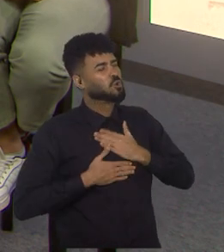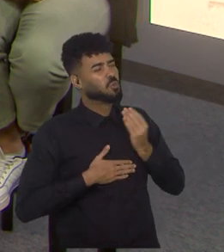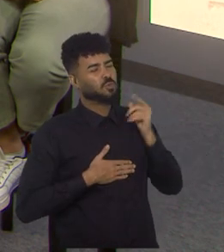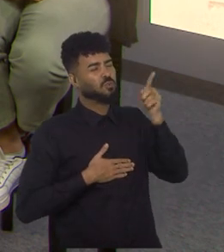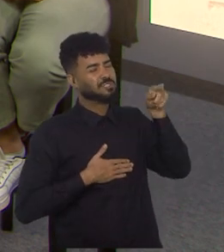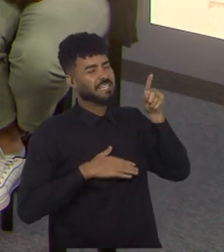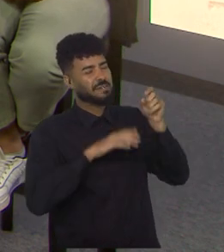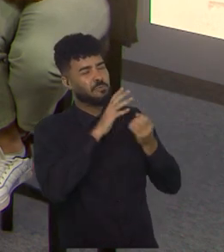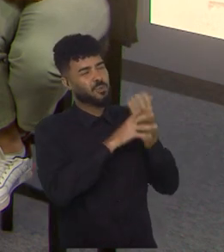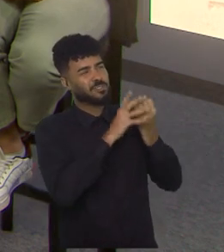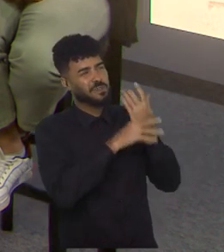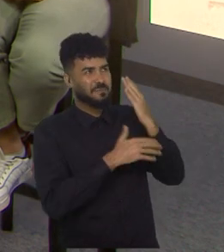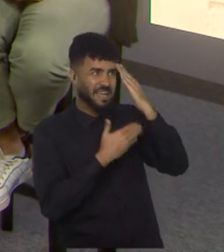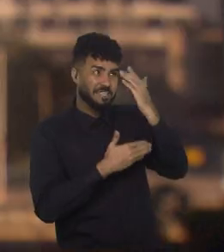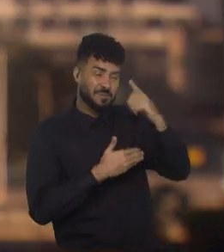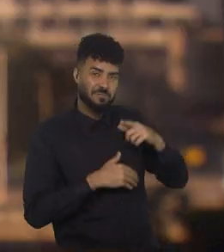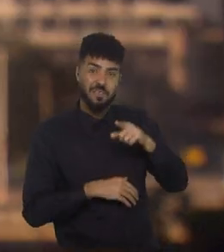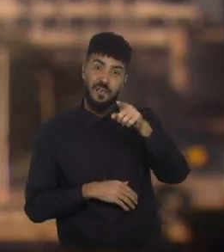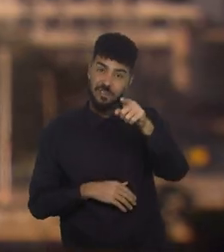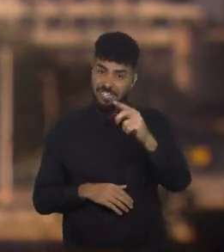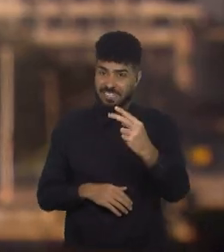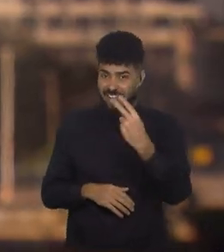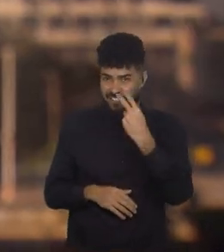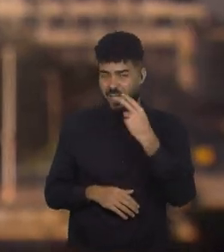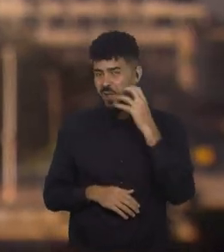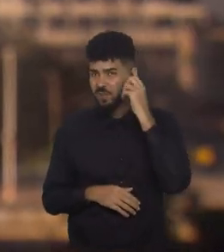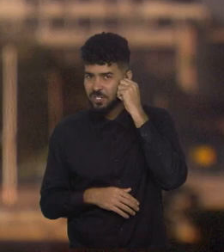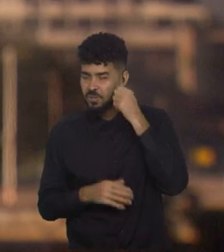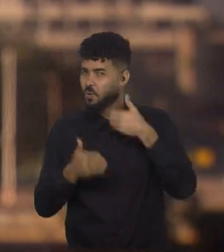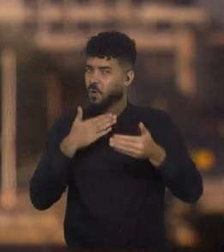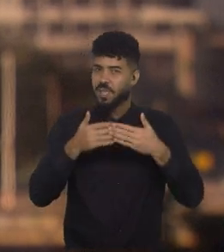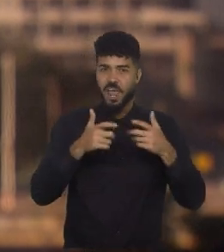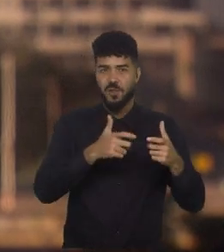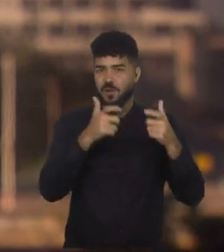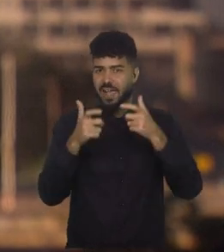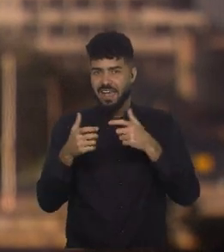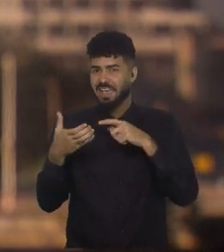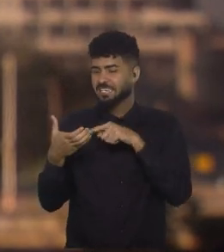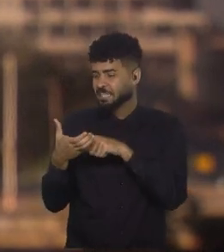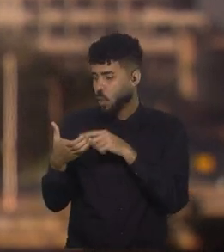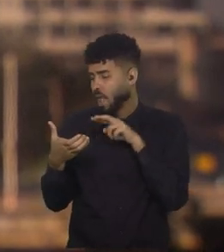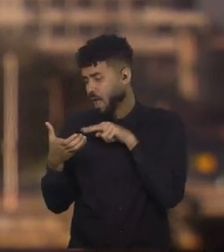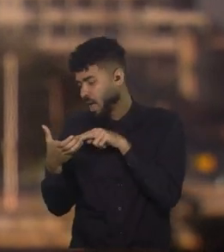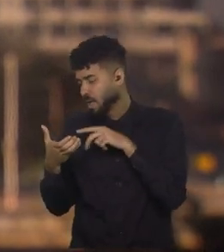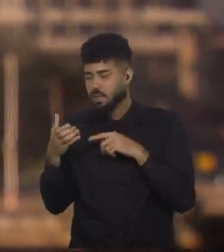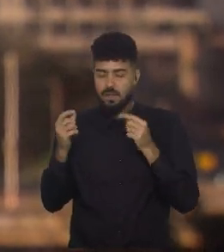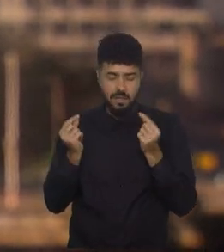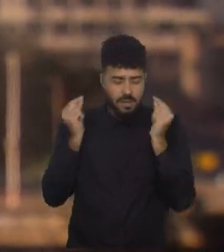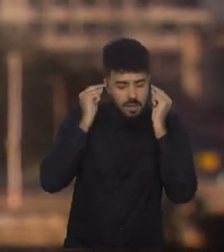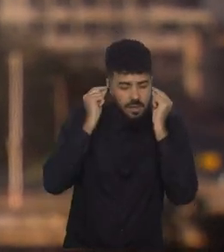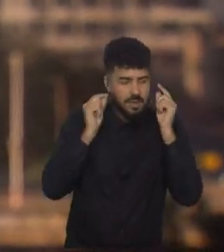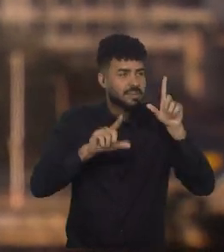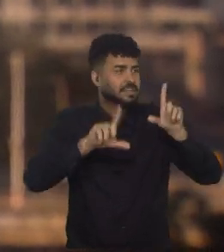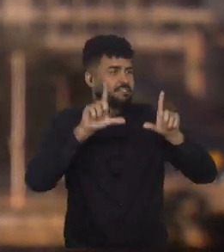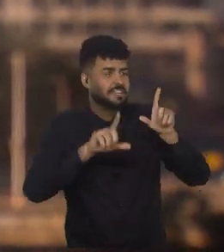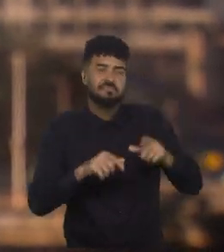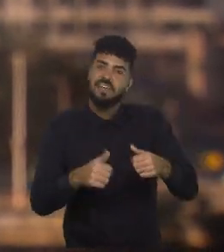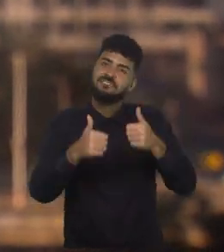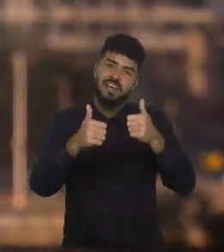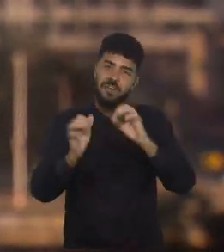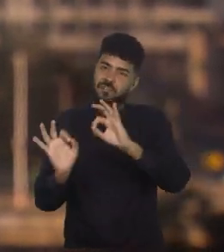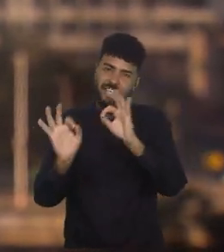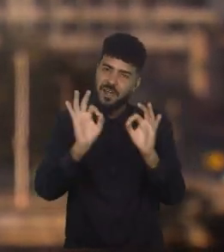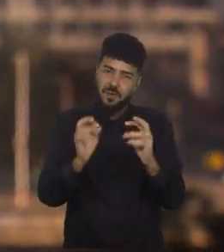Obrigada mais uma vez. E para você que está me escutando, de onde for, do seu celular, da TV, do seu fonezinho, valeu também.